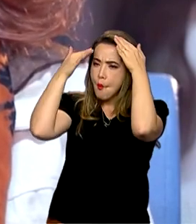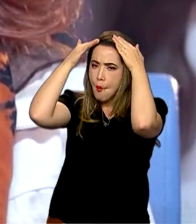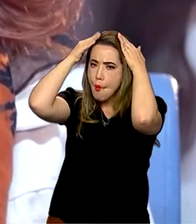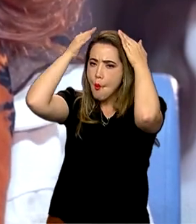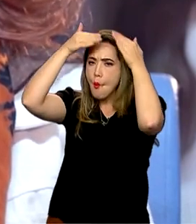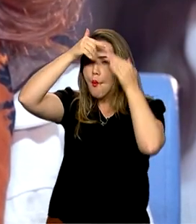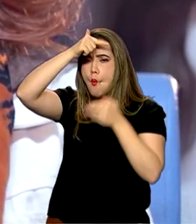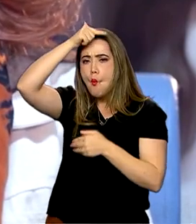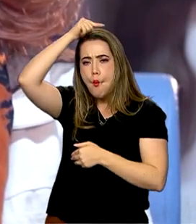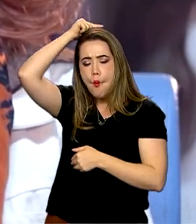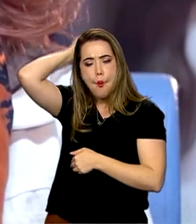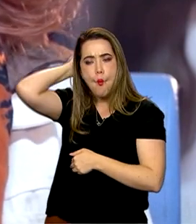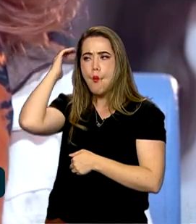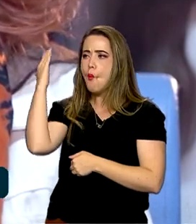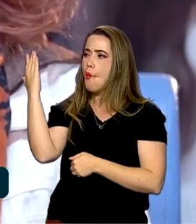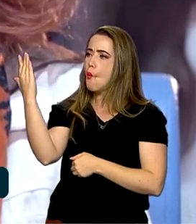assim,